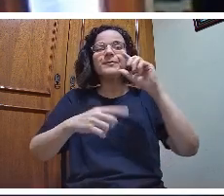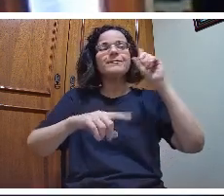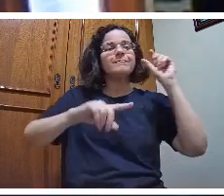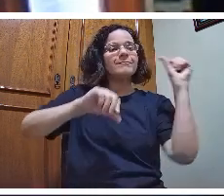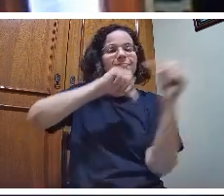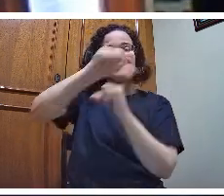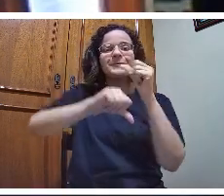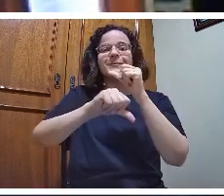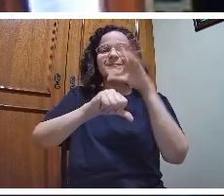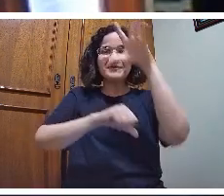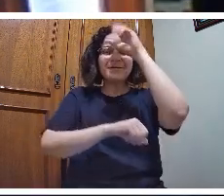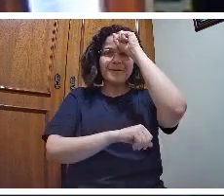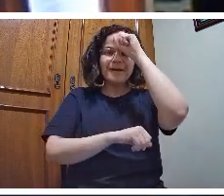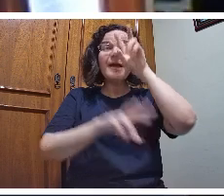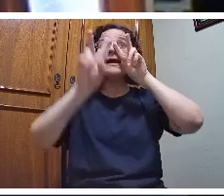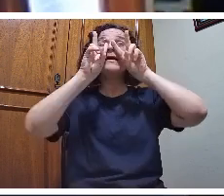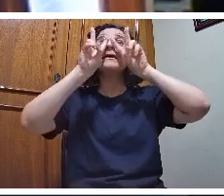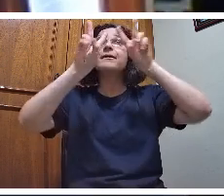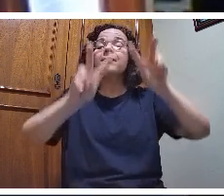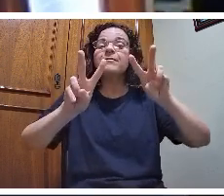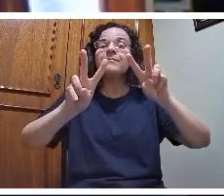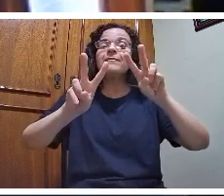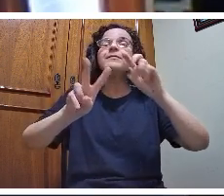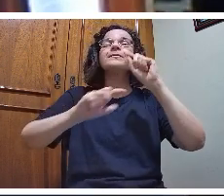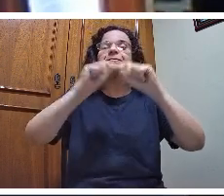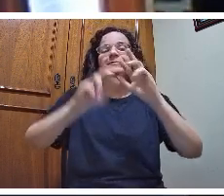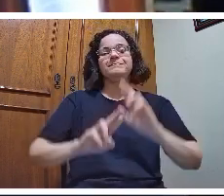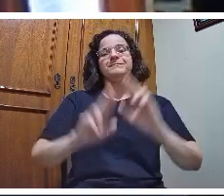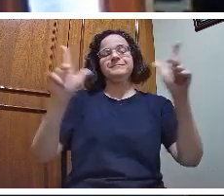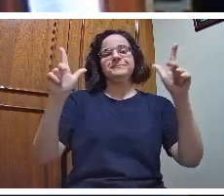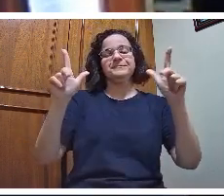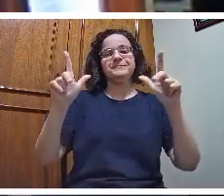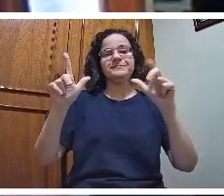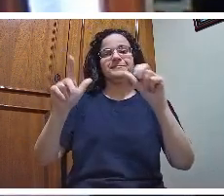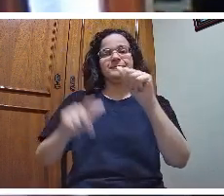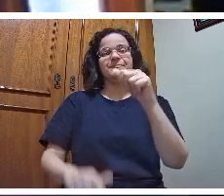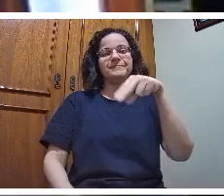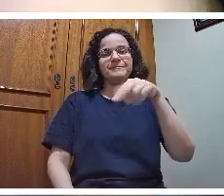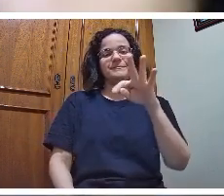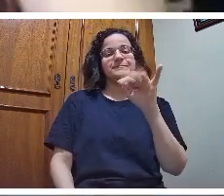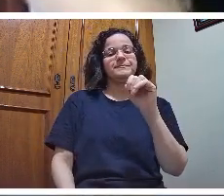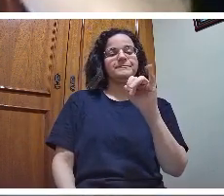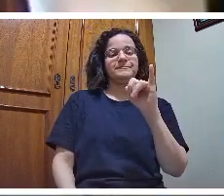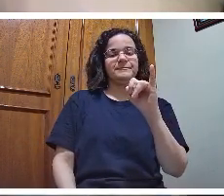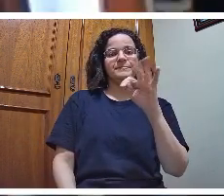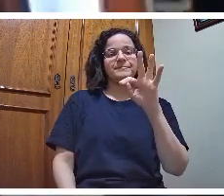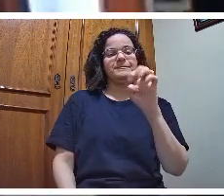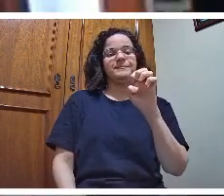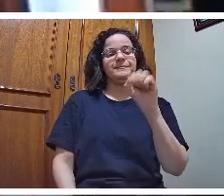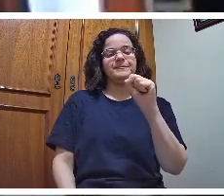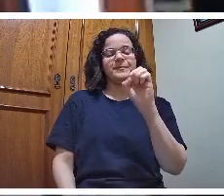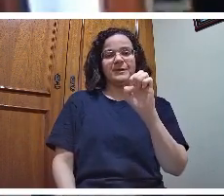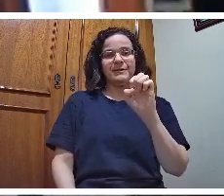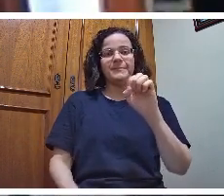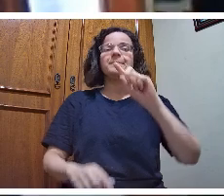olhos a antítese, o contraste, a dimensão científica. E daí, o terceiro momento é